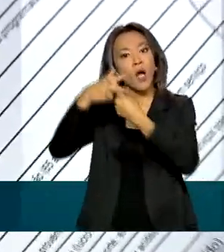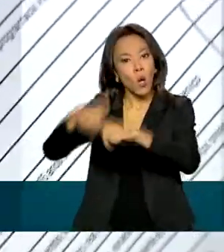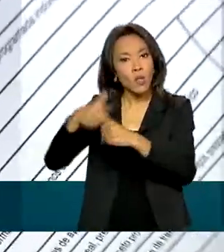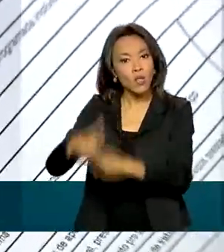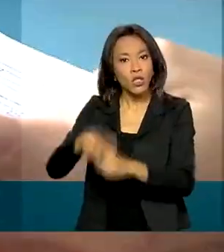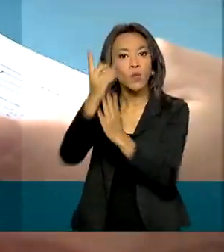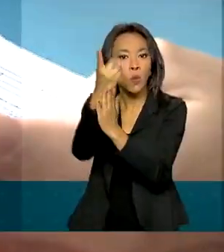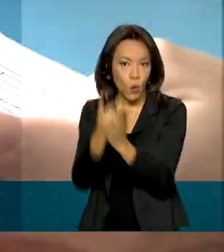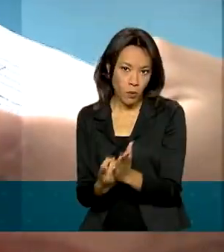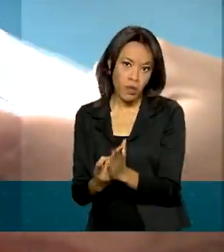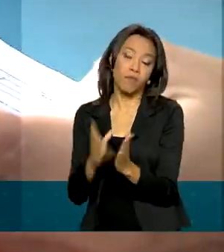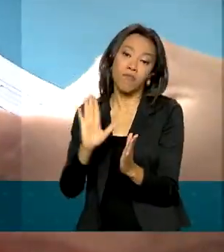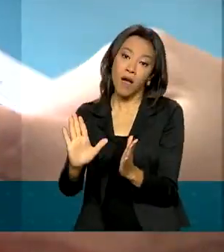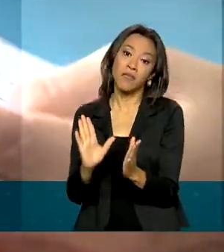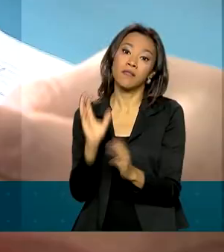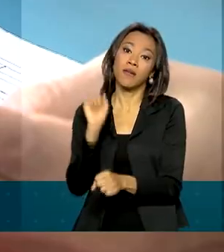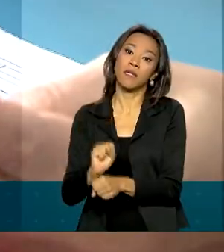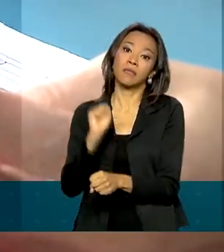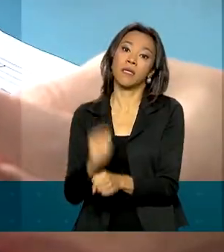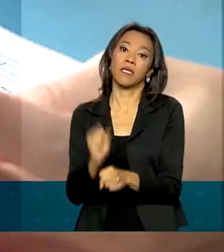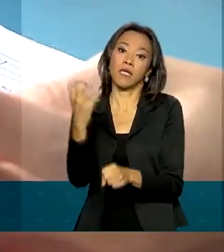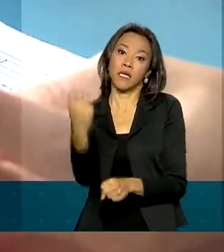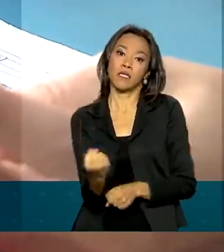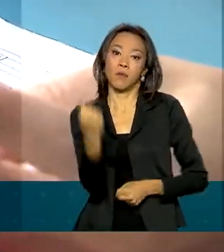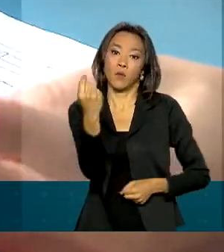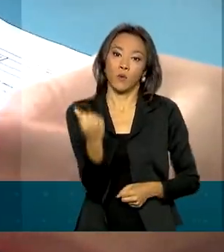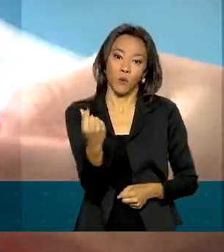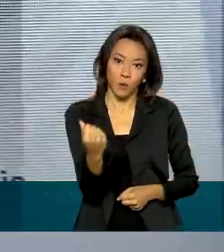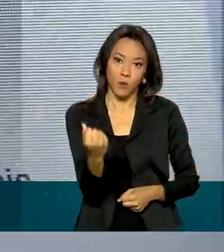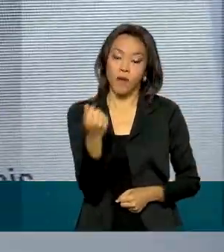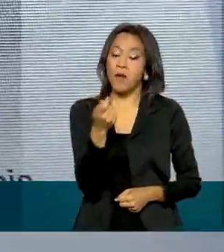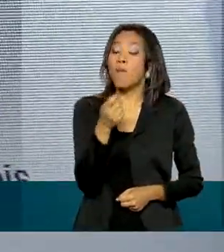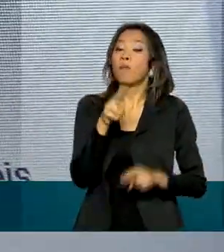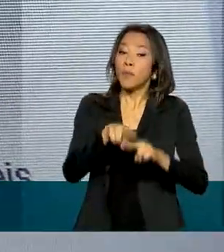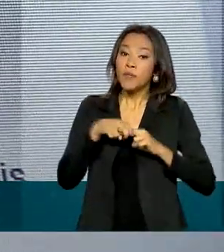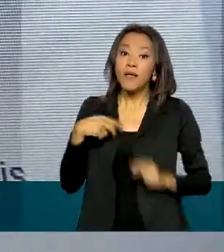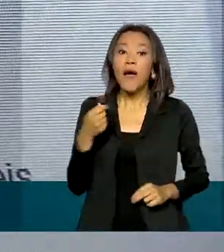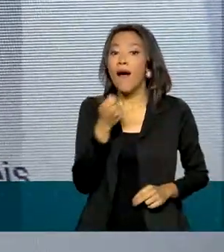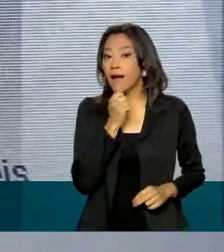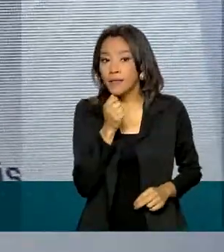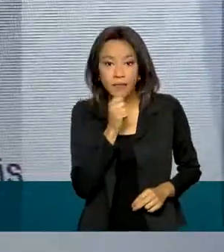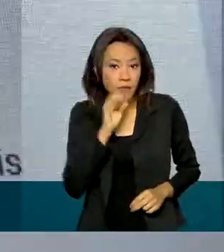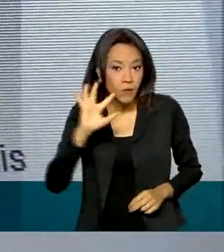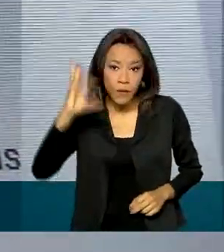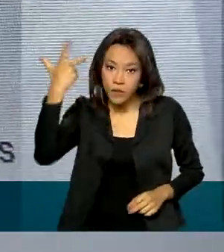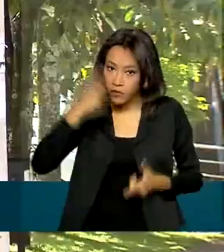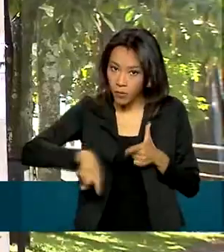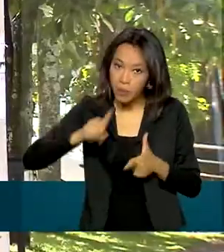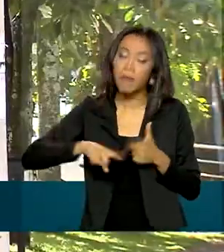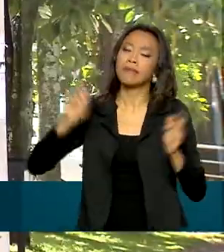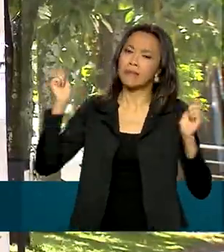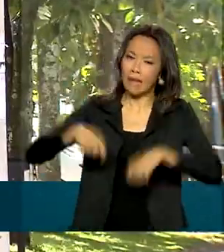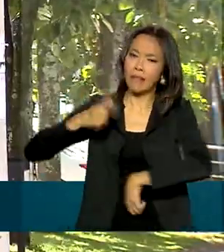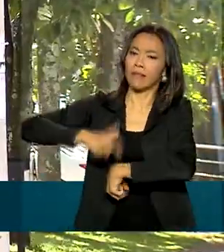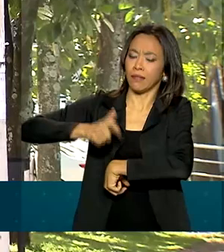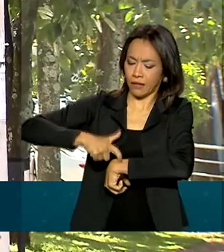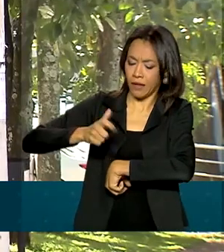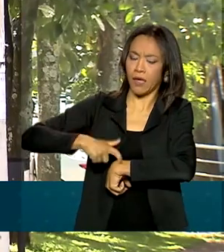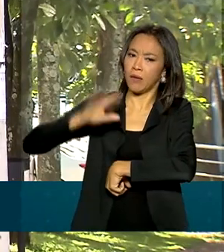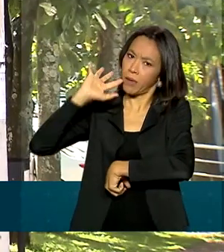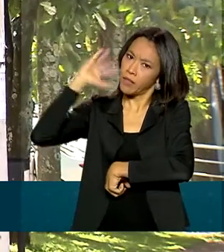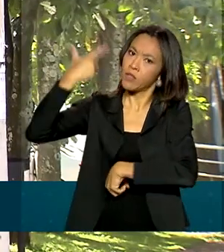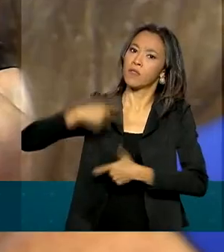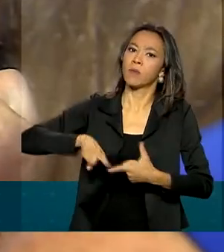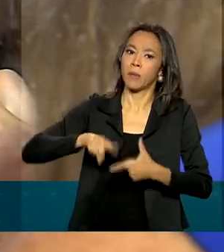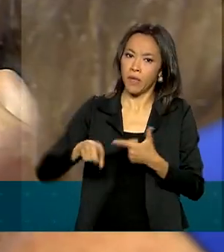e ficaram com o imposto a receber. Por isso, quem não regularizou a situação com o fisco ainda dá tempo para acertar